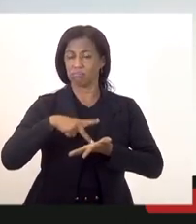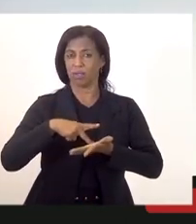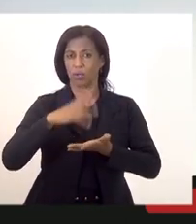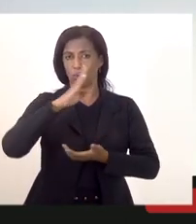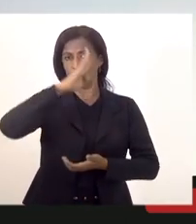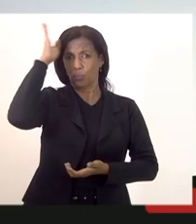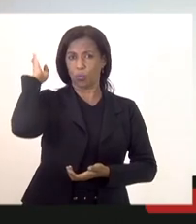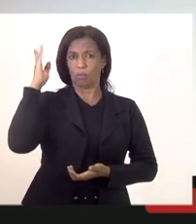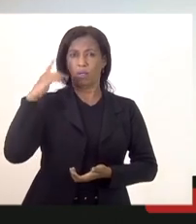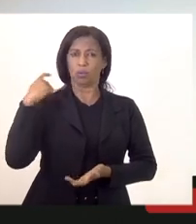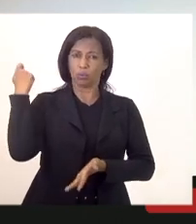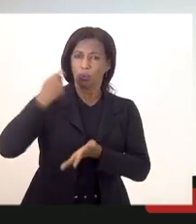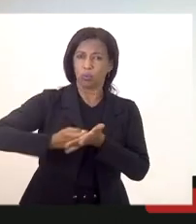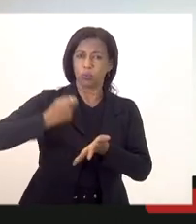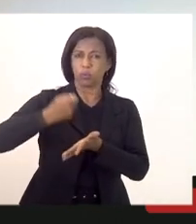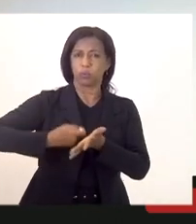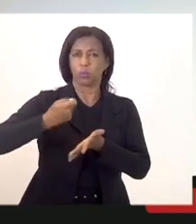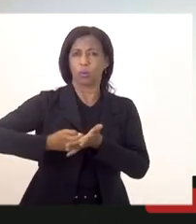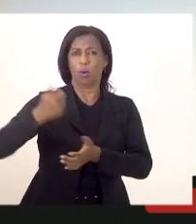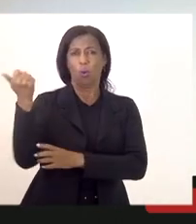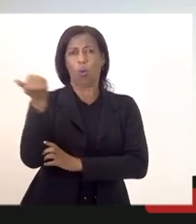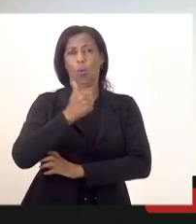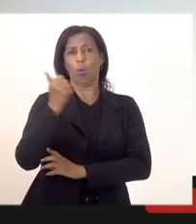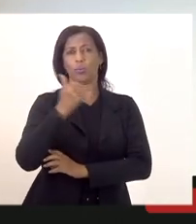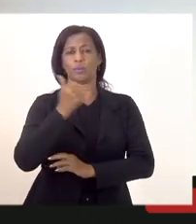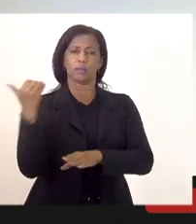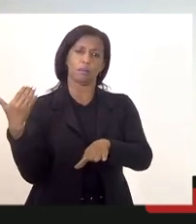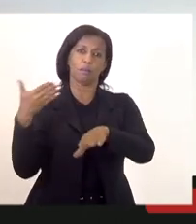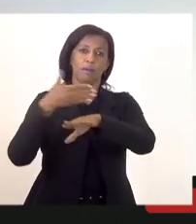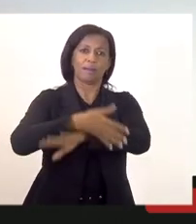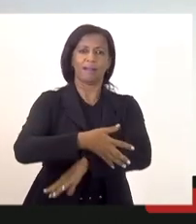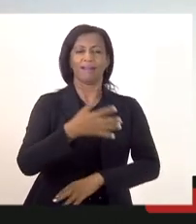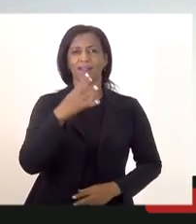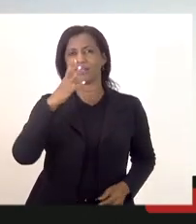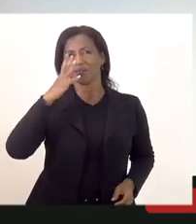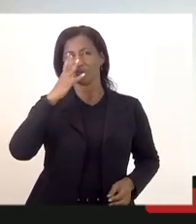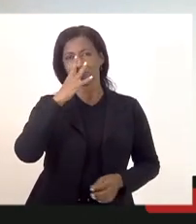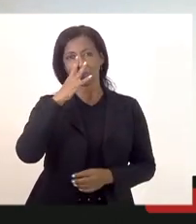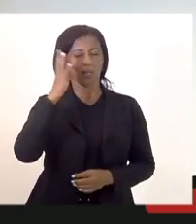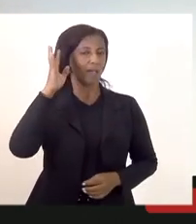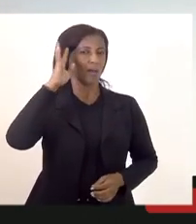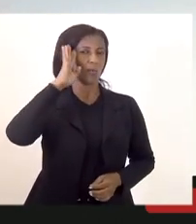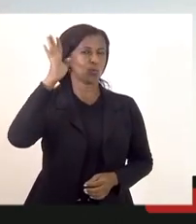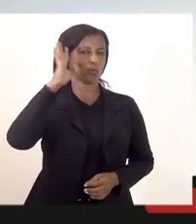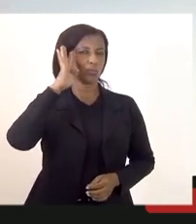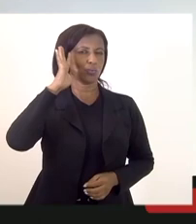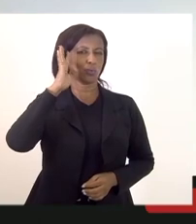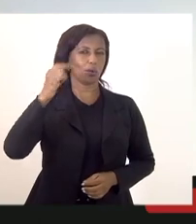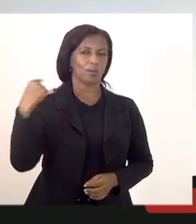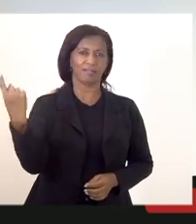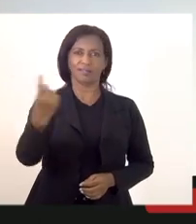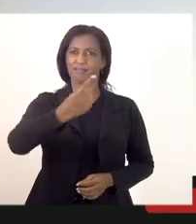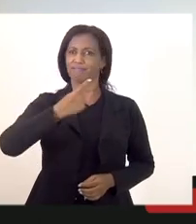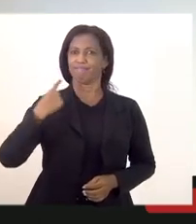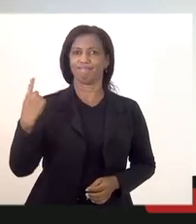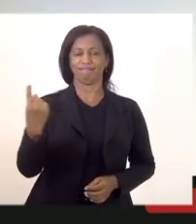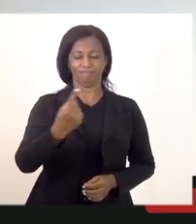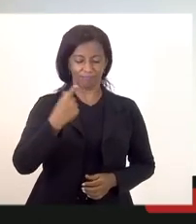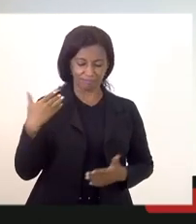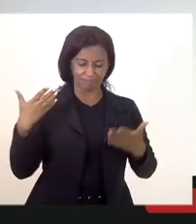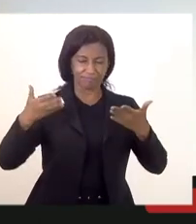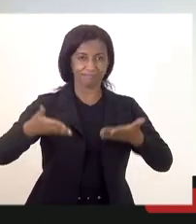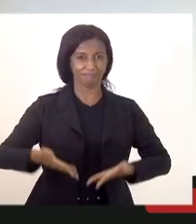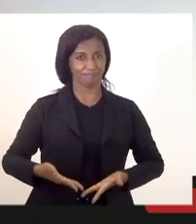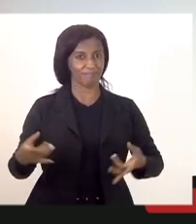há 7 anos para entrar nessa corporação que eu admiro que é um sonho de todos nós que estamos aqui para isso